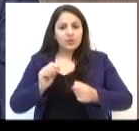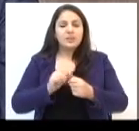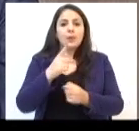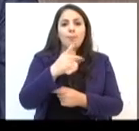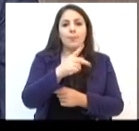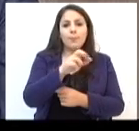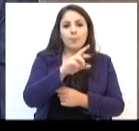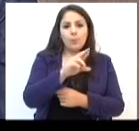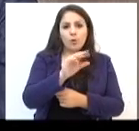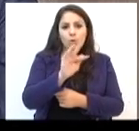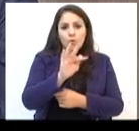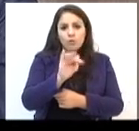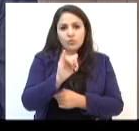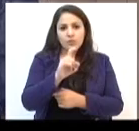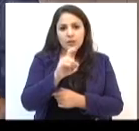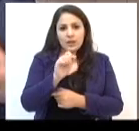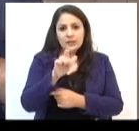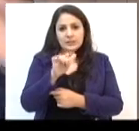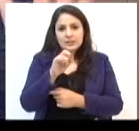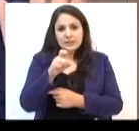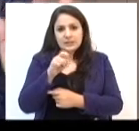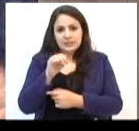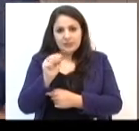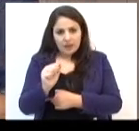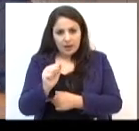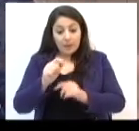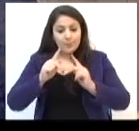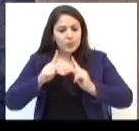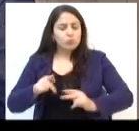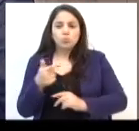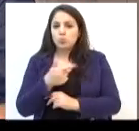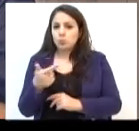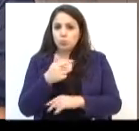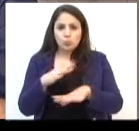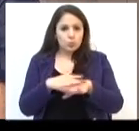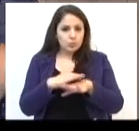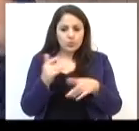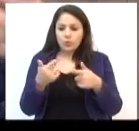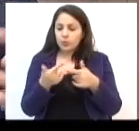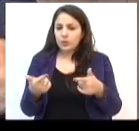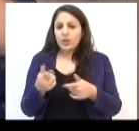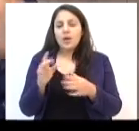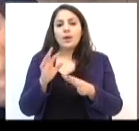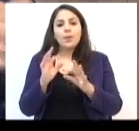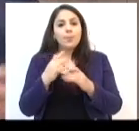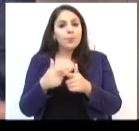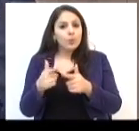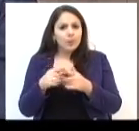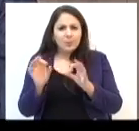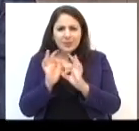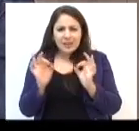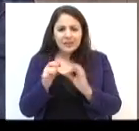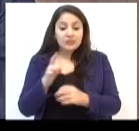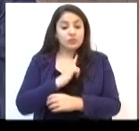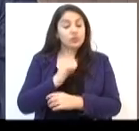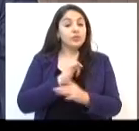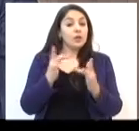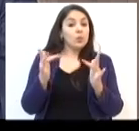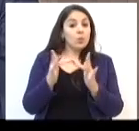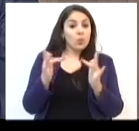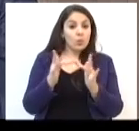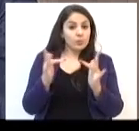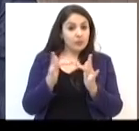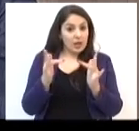profilaxia. O que é a profilaxia? São pessoas que não têm a doença, que não têm problema nenhum, mas que tiveram algum contato prolongado